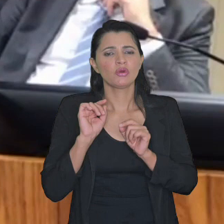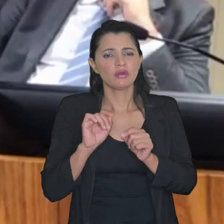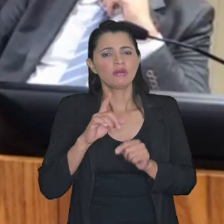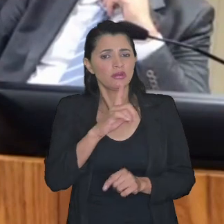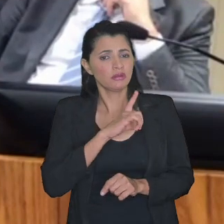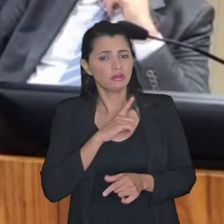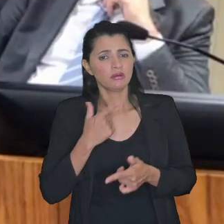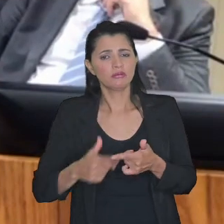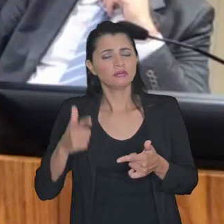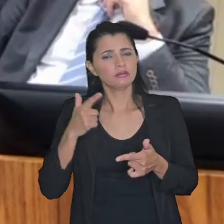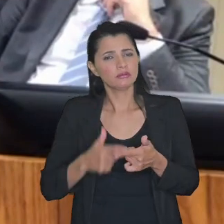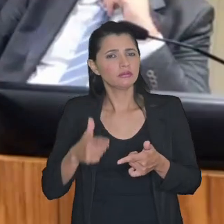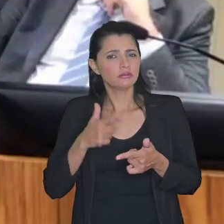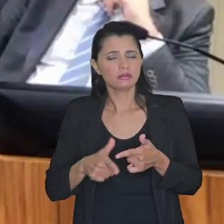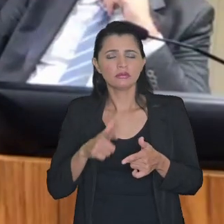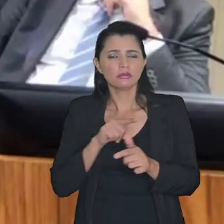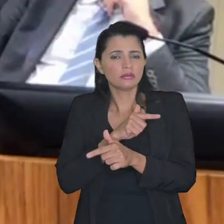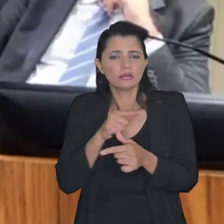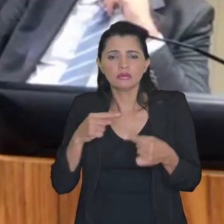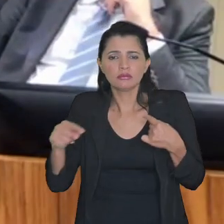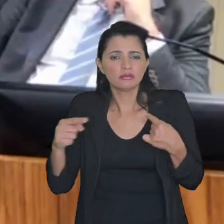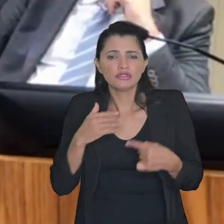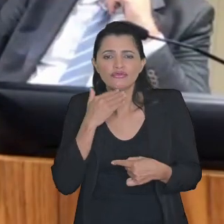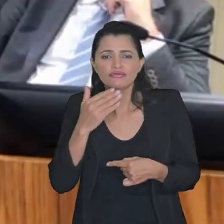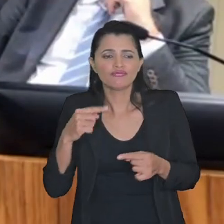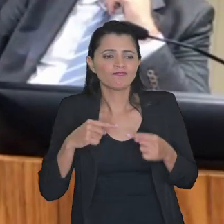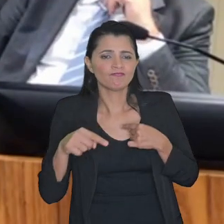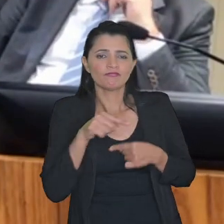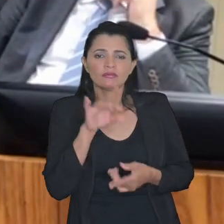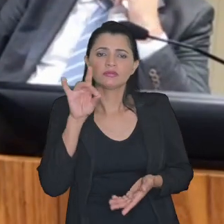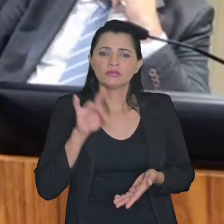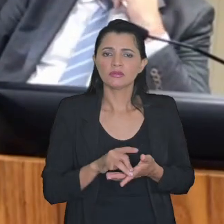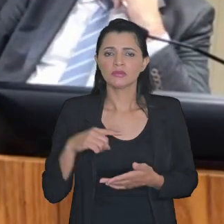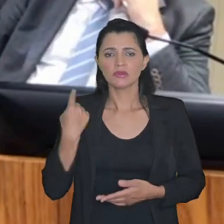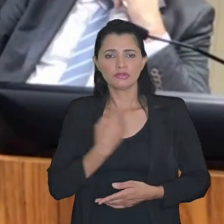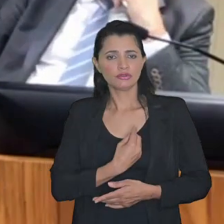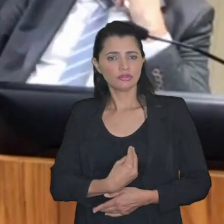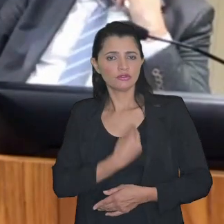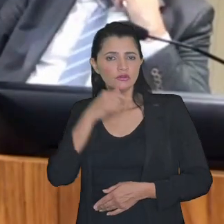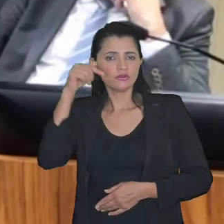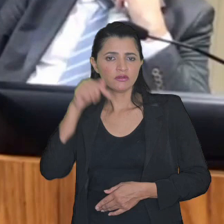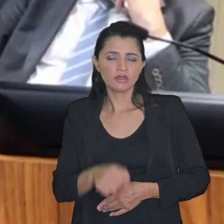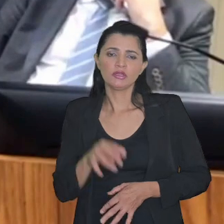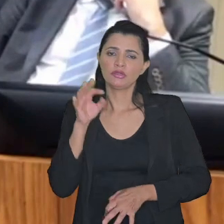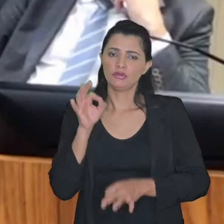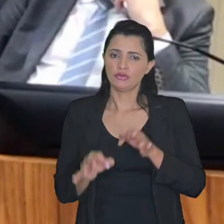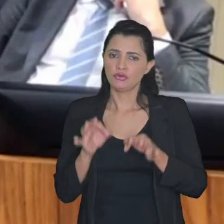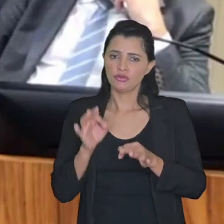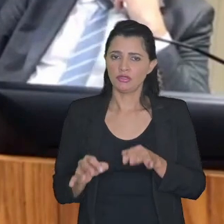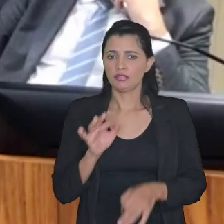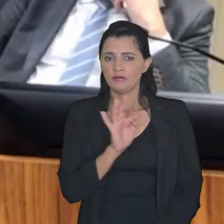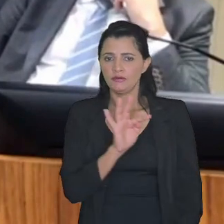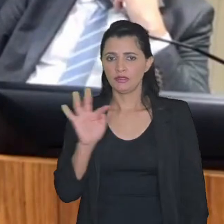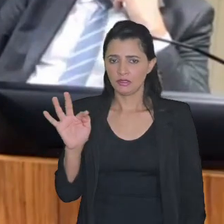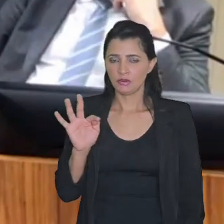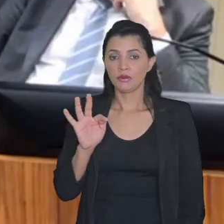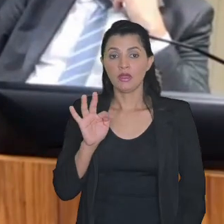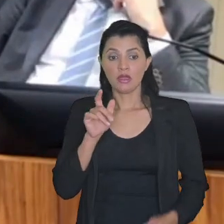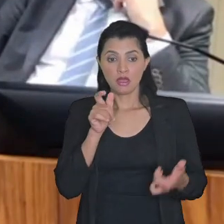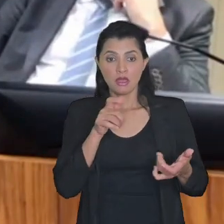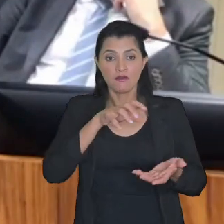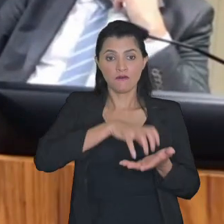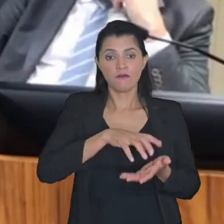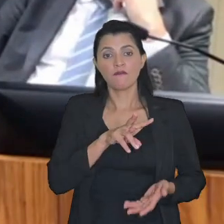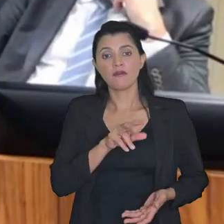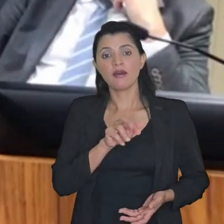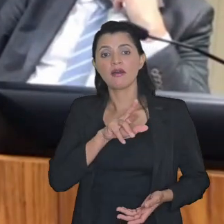que existe um problema que não tem nada que ver com essa realidade que nós vivemos aqui na Justiça Federal as varas de execução